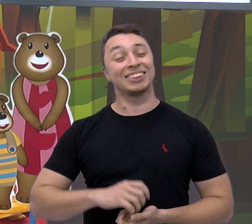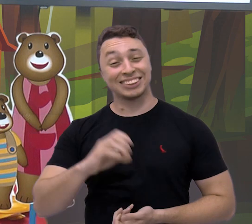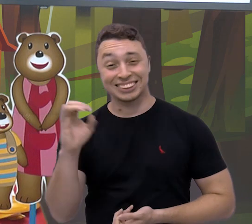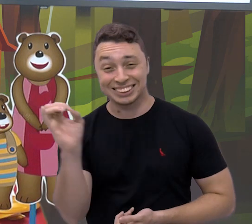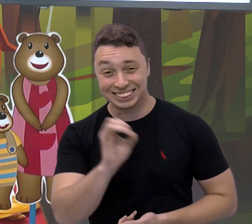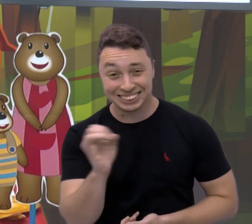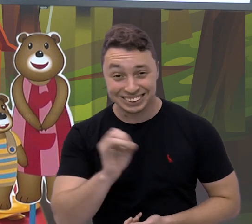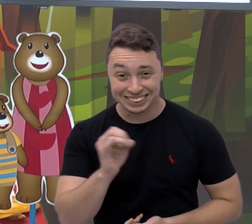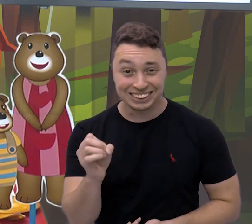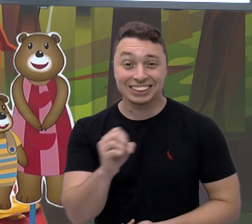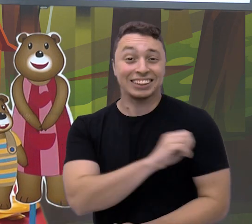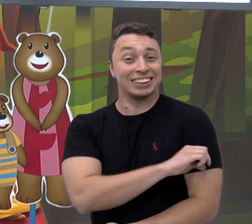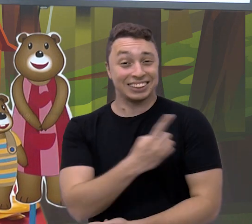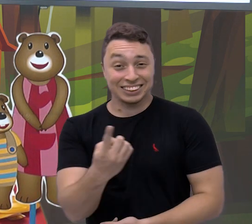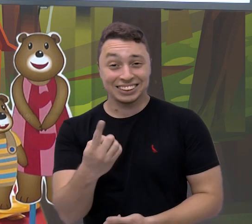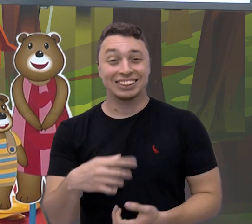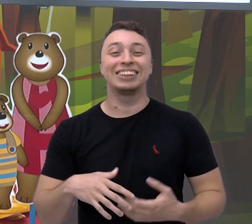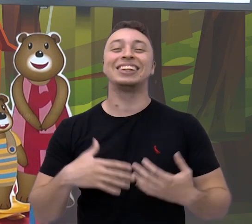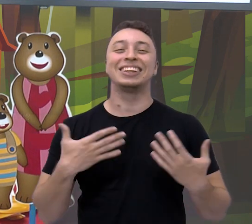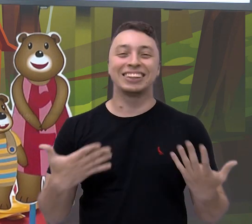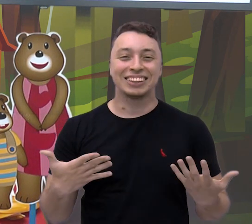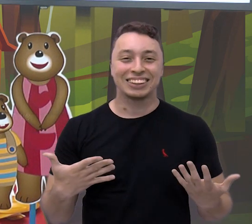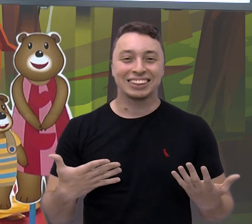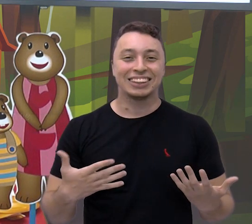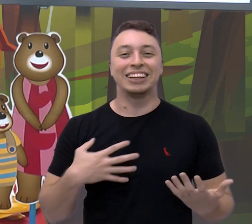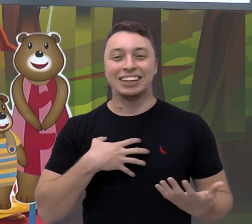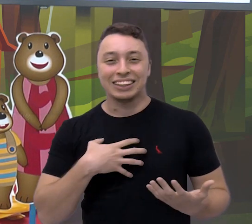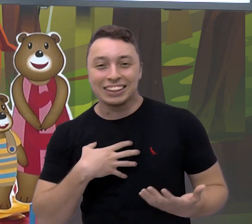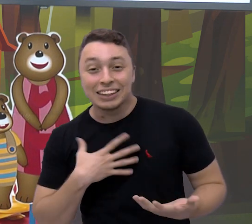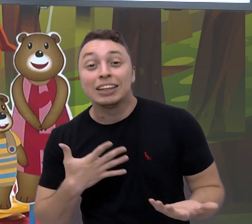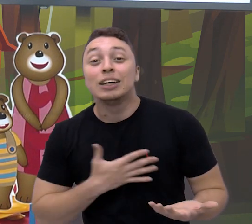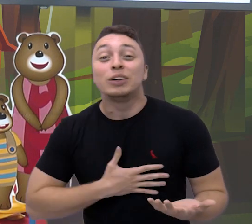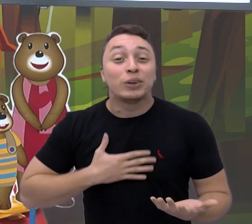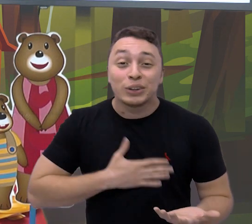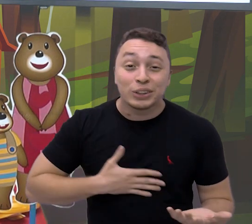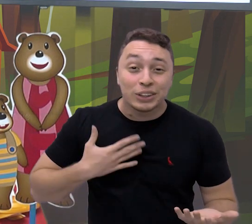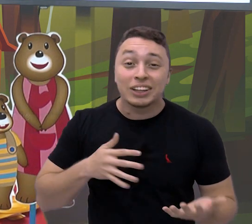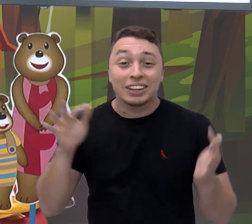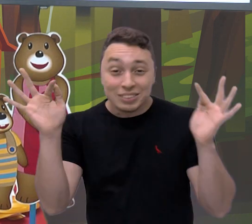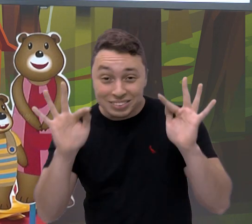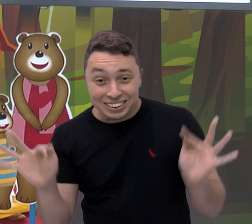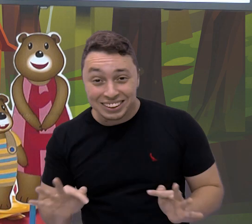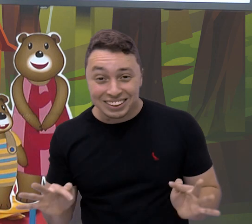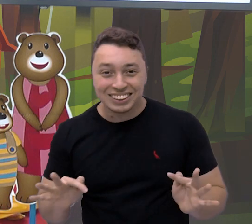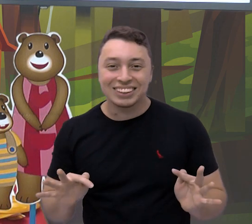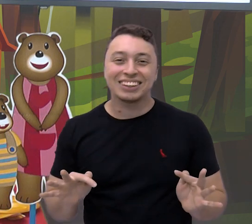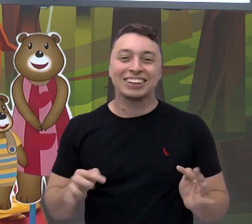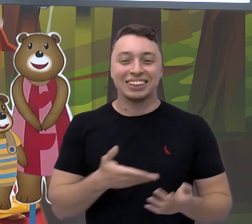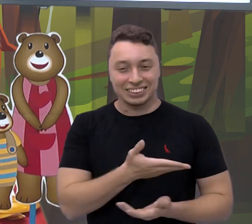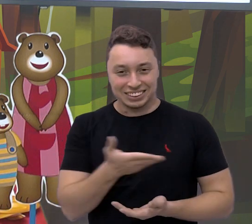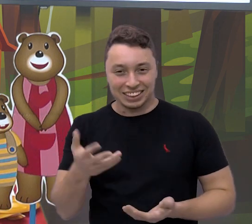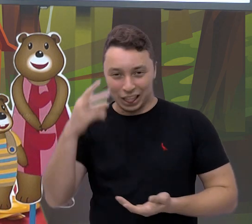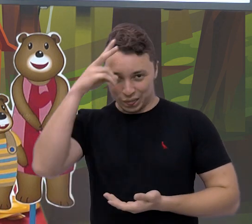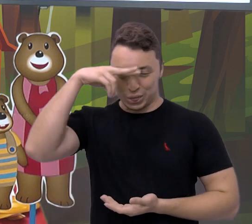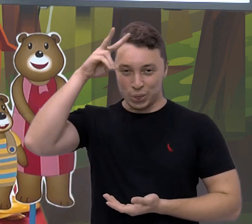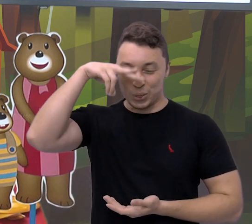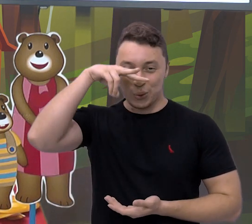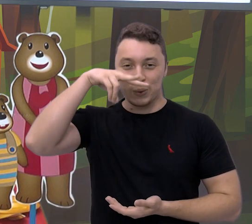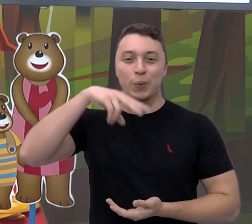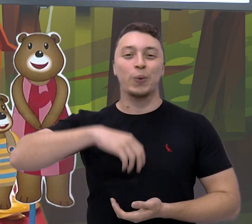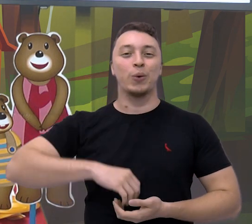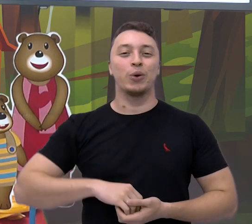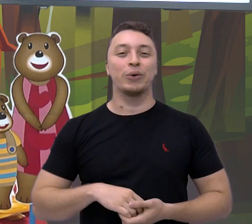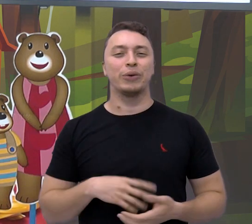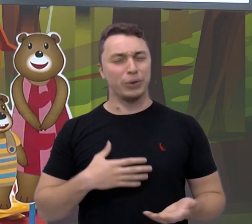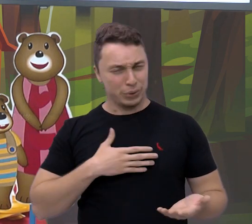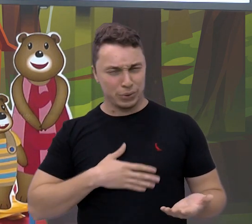Oi, turminha do Pré-1! E aí, animados para a nossa aula de hoje? Gostaram dessa linda história que a gente contou